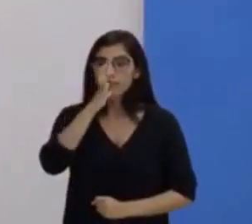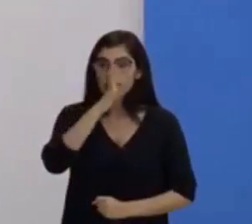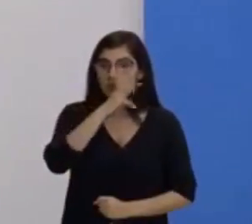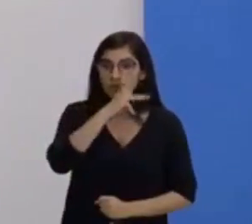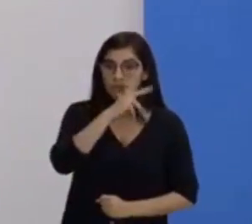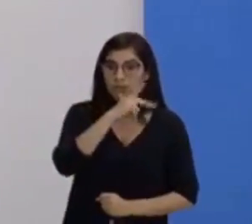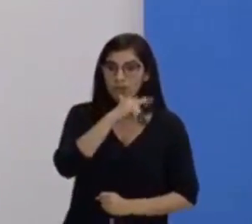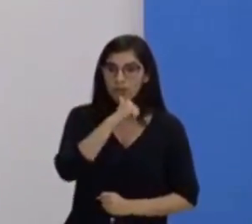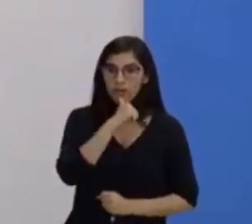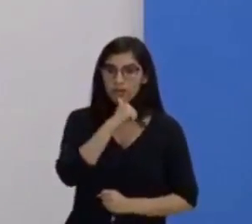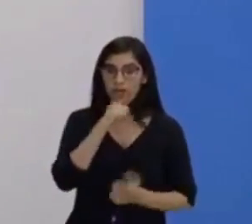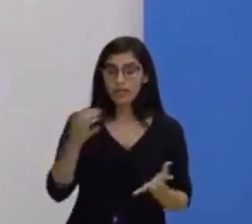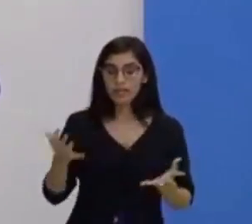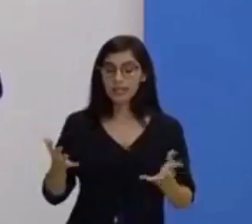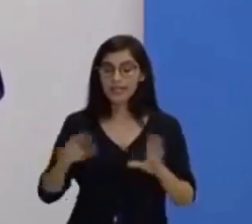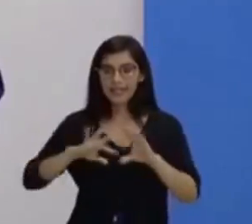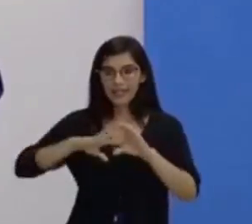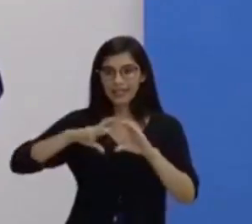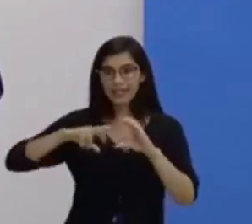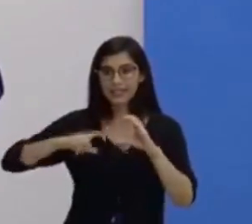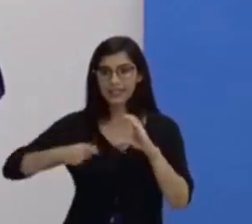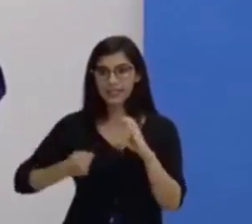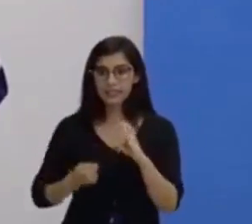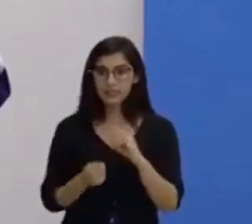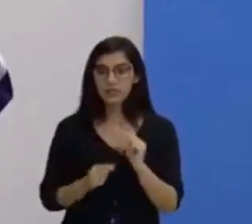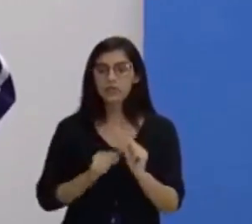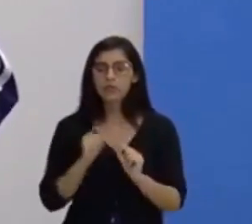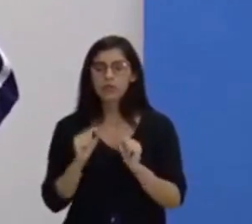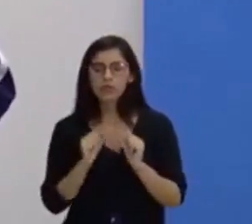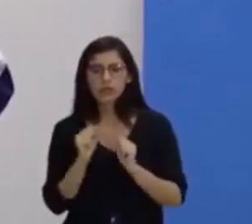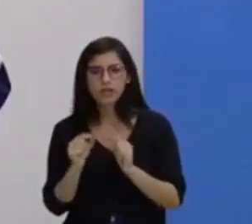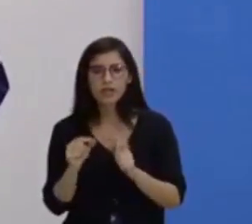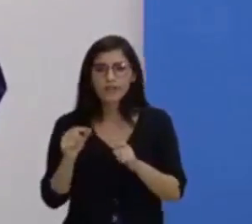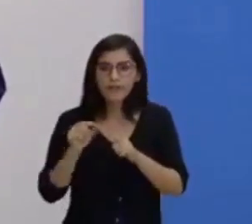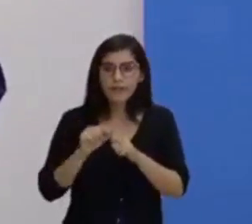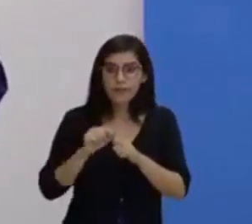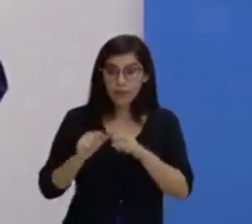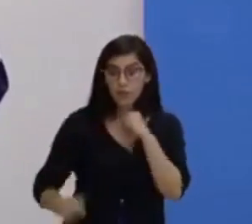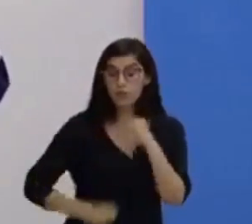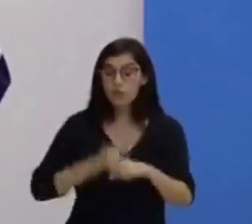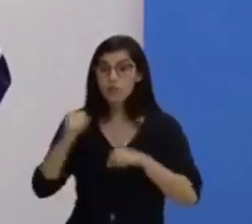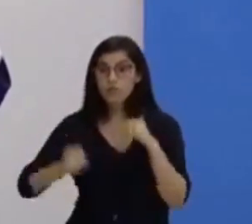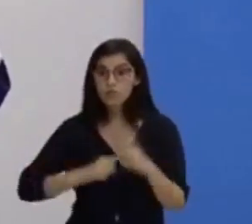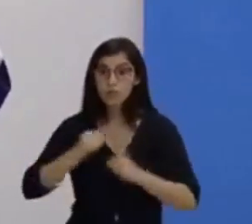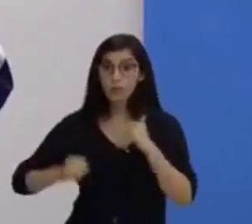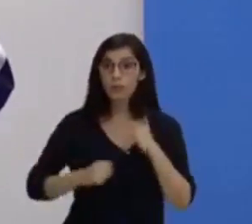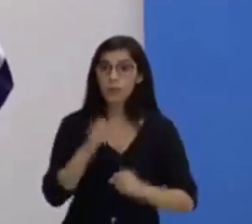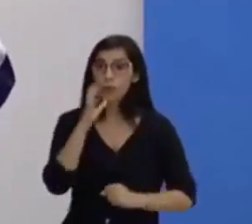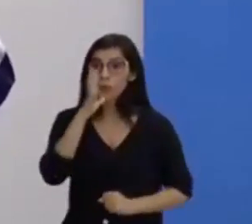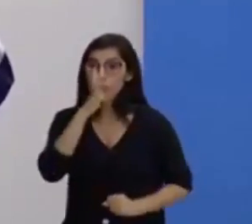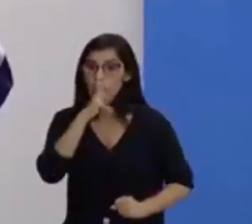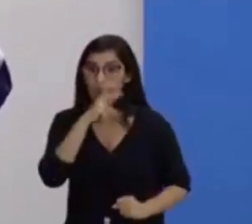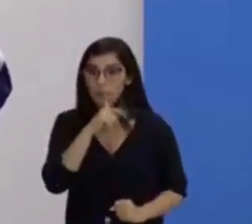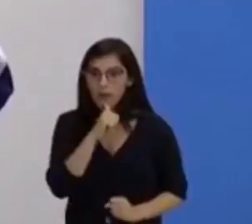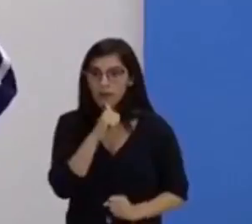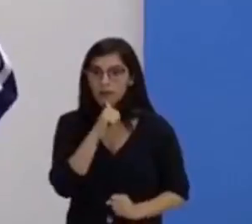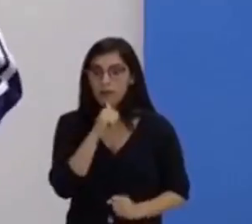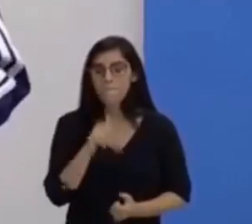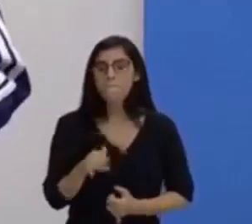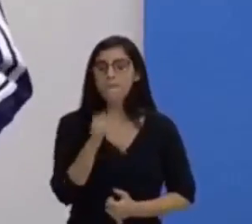dela, a característica dela, o que é trabalhado dentro de uma corrida de longa duração, como corridas de